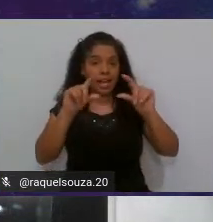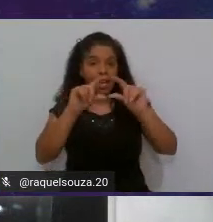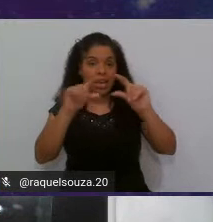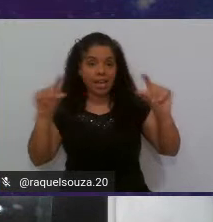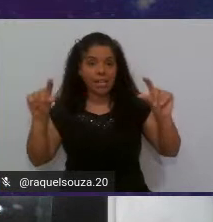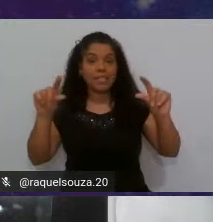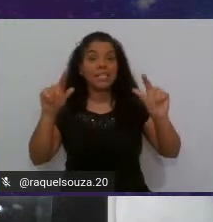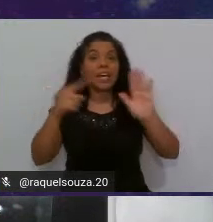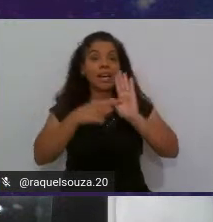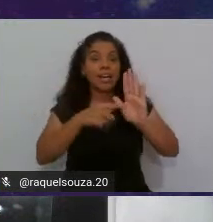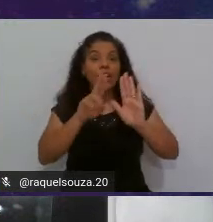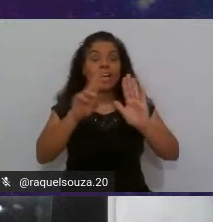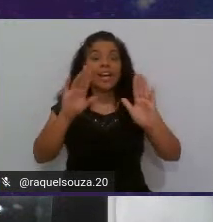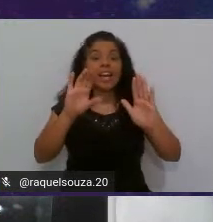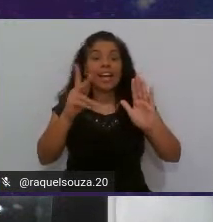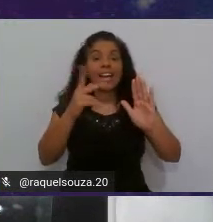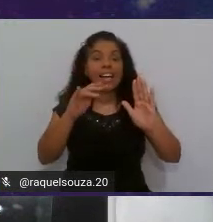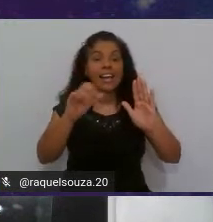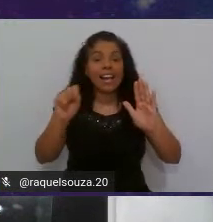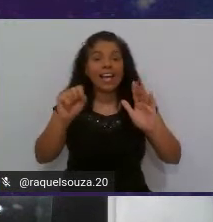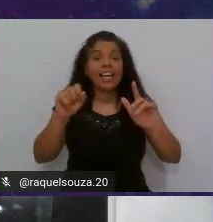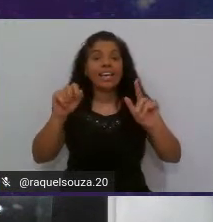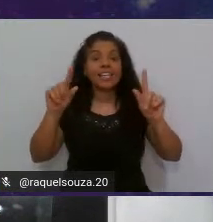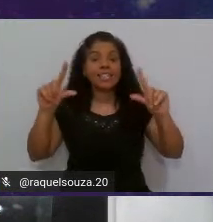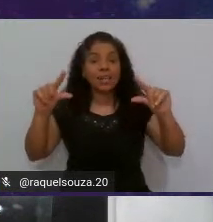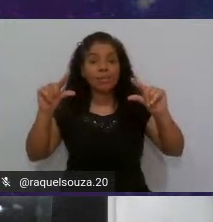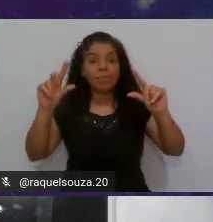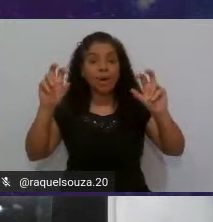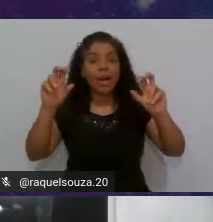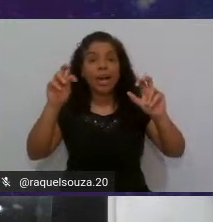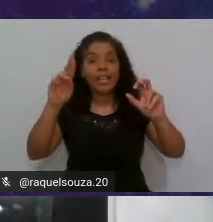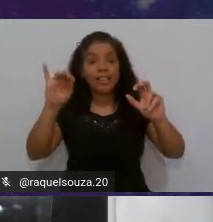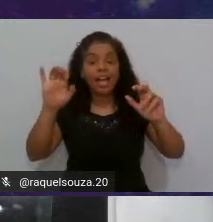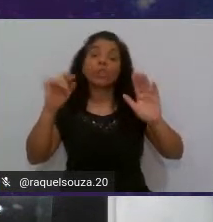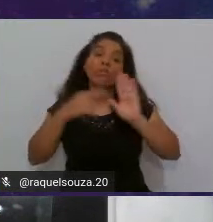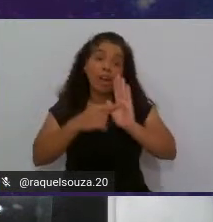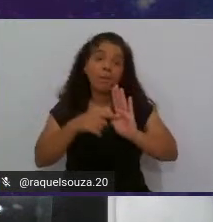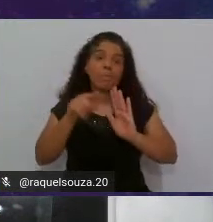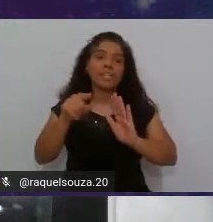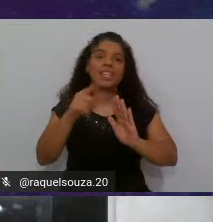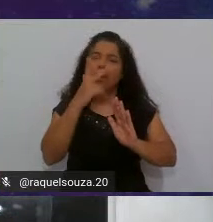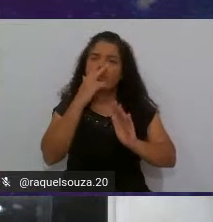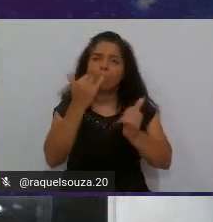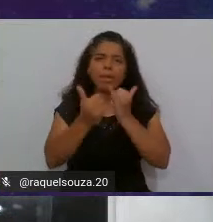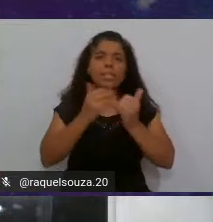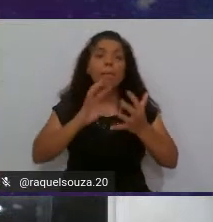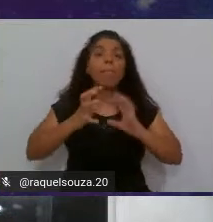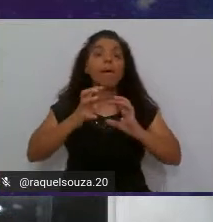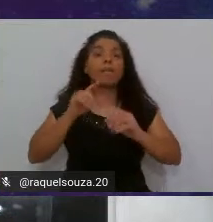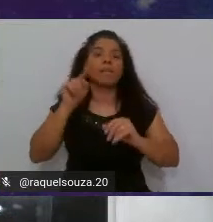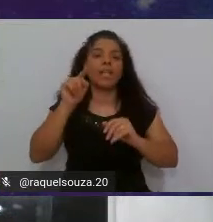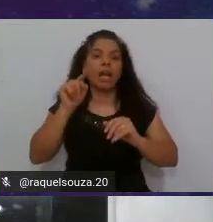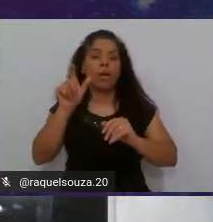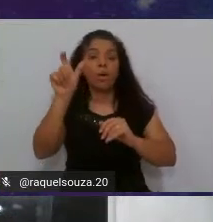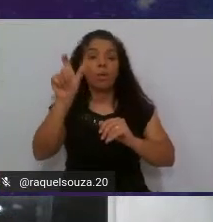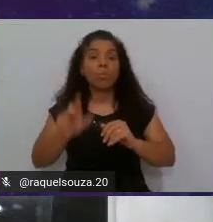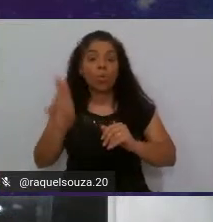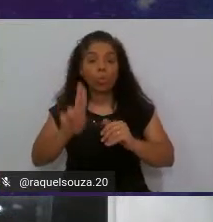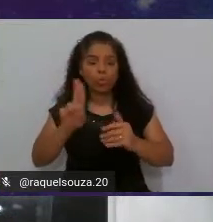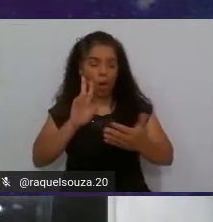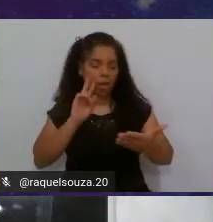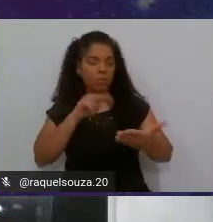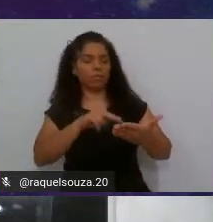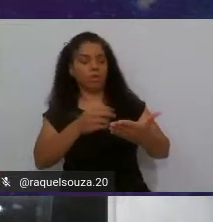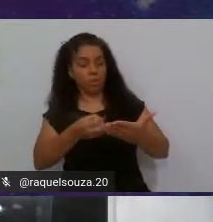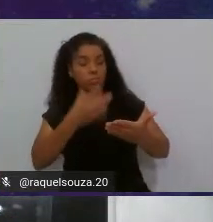a title e depois o título. Então, vai ficar aparecendo um bug lá para o usuário. E aqui na frase tem um erro